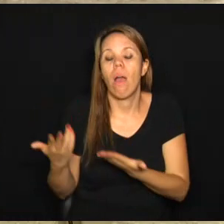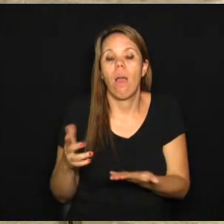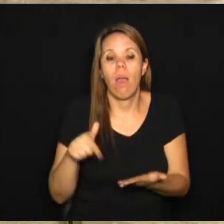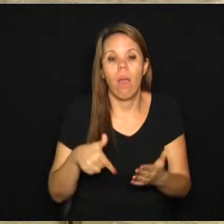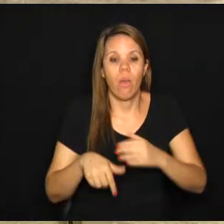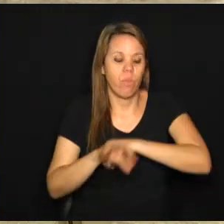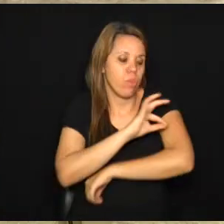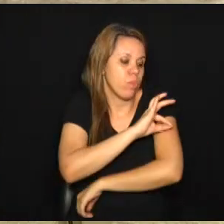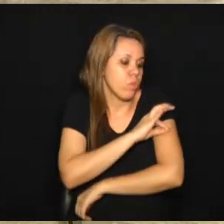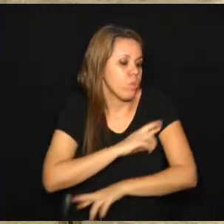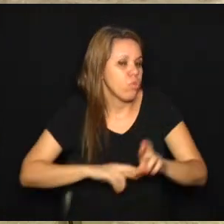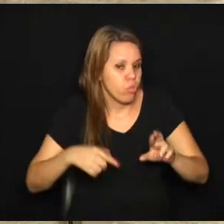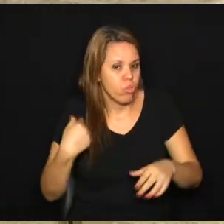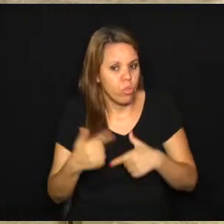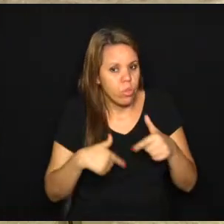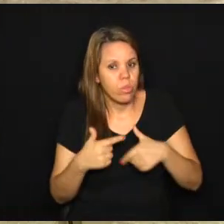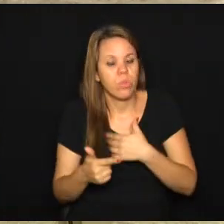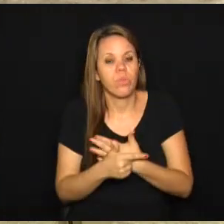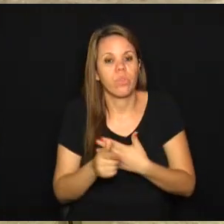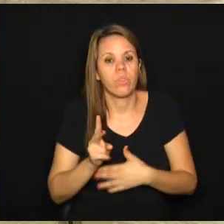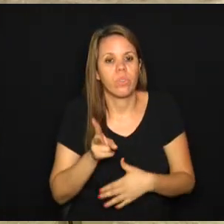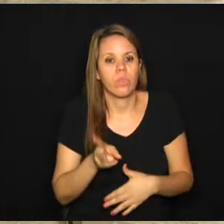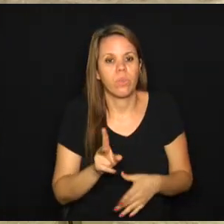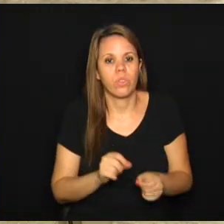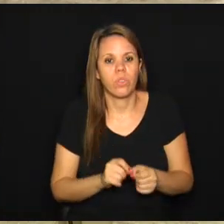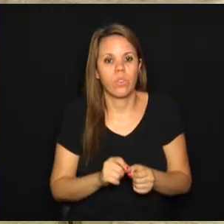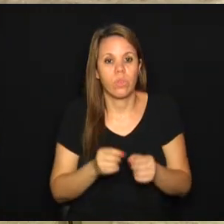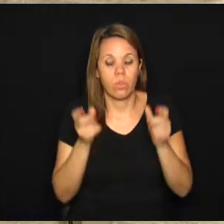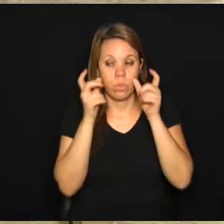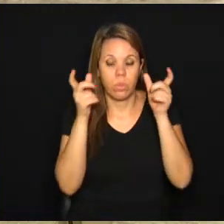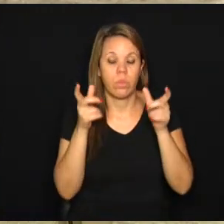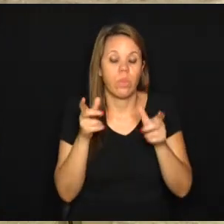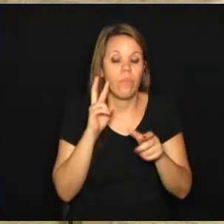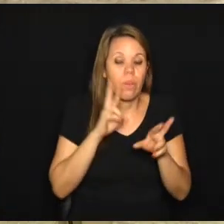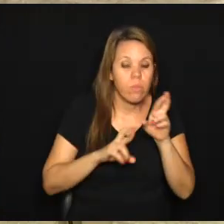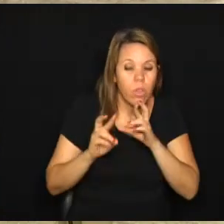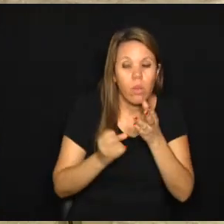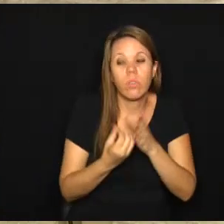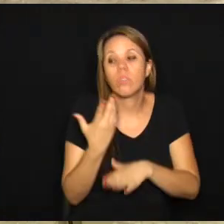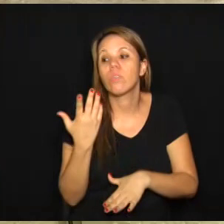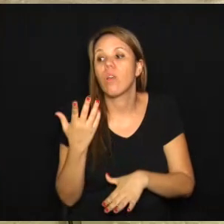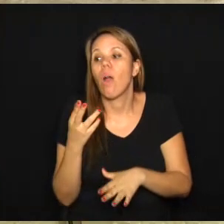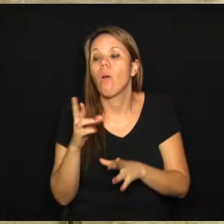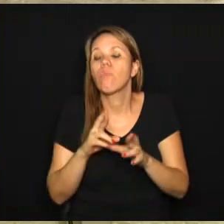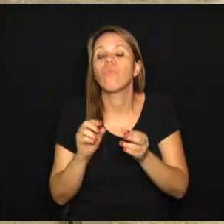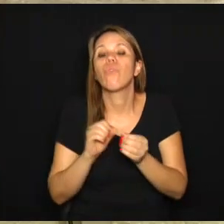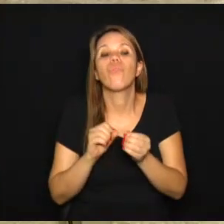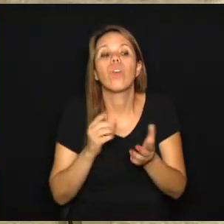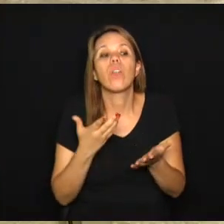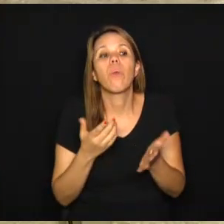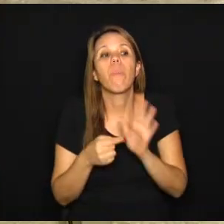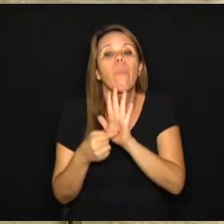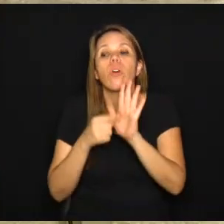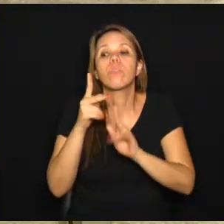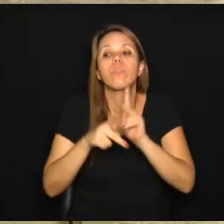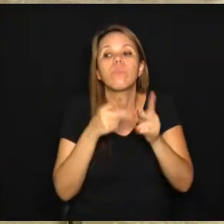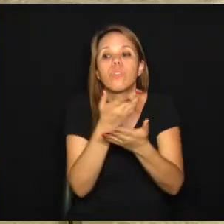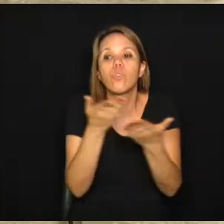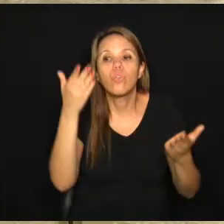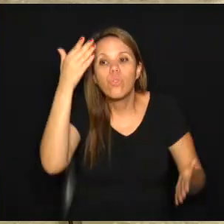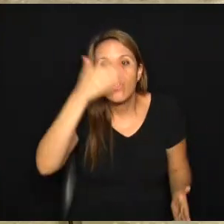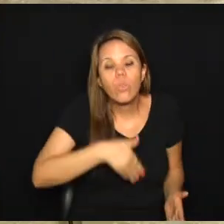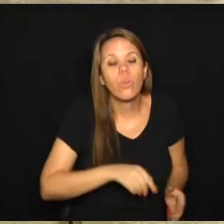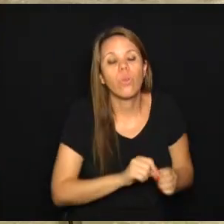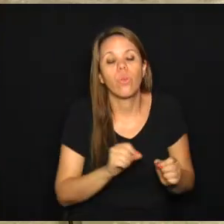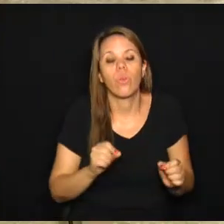essa é a nossa função. Temos que estar sempre alerta, estar sempre fiscalizando e mostrando para a população